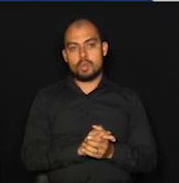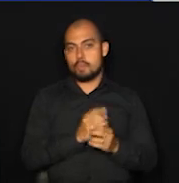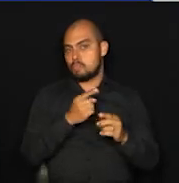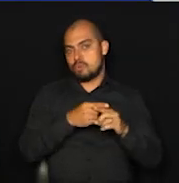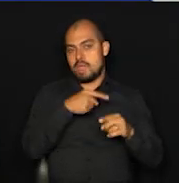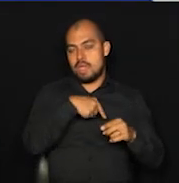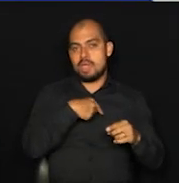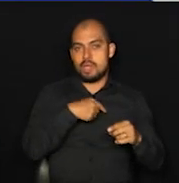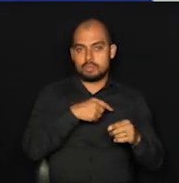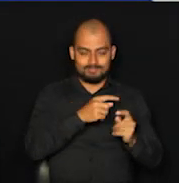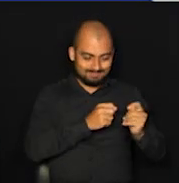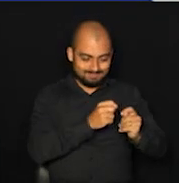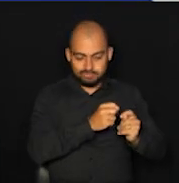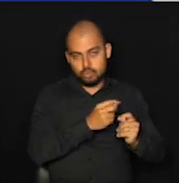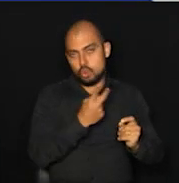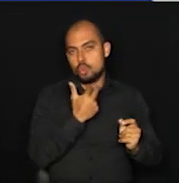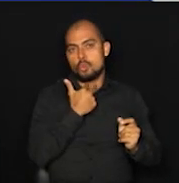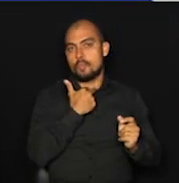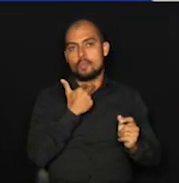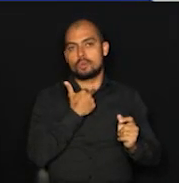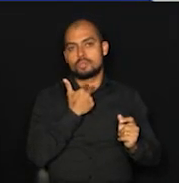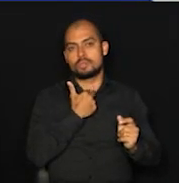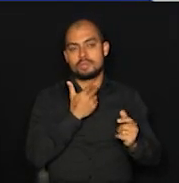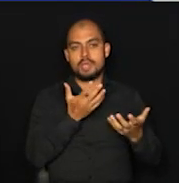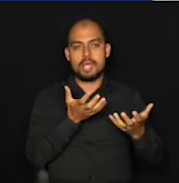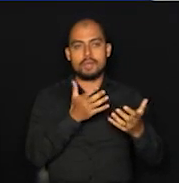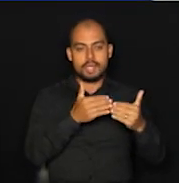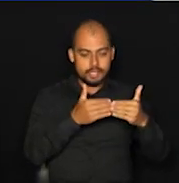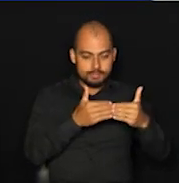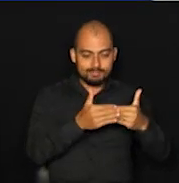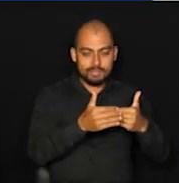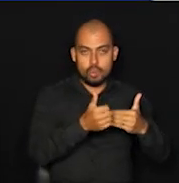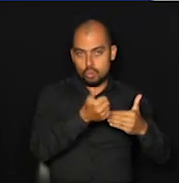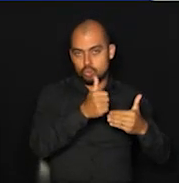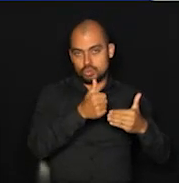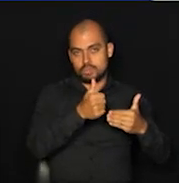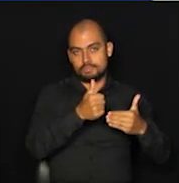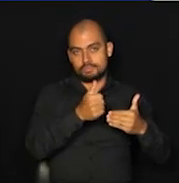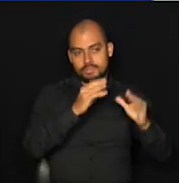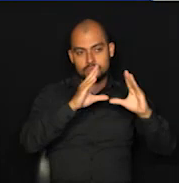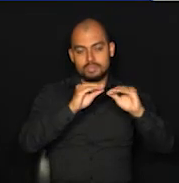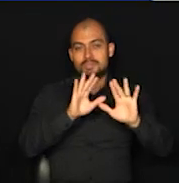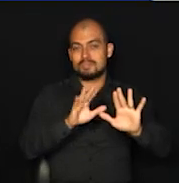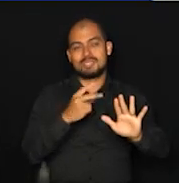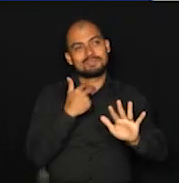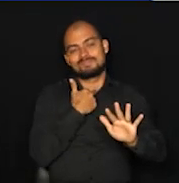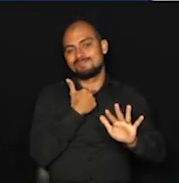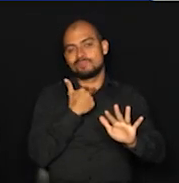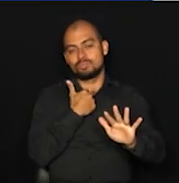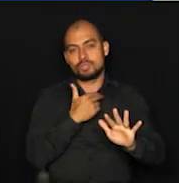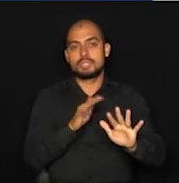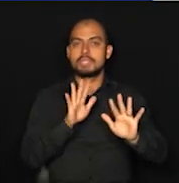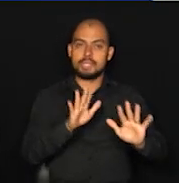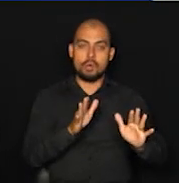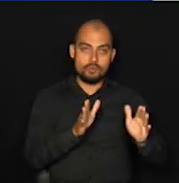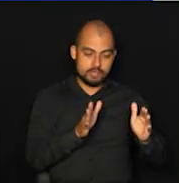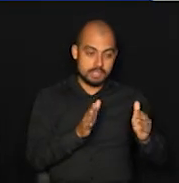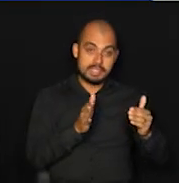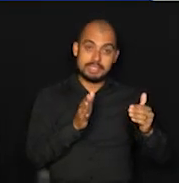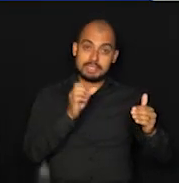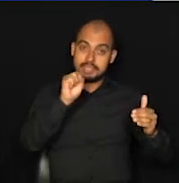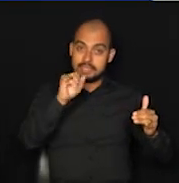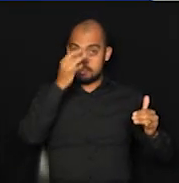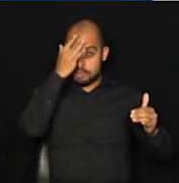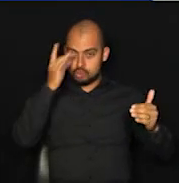mexer, né? Eu queria, pelo menos, estender aí até às 11, mas não foi possível. Mas quem chegar